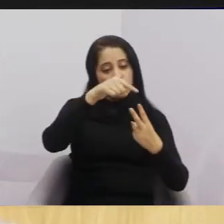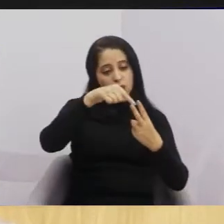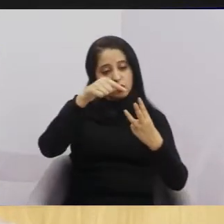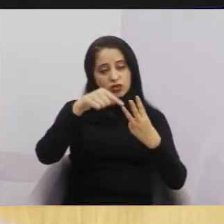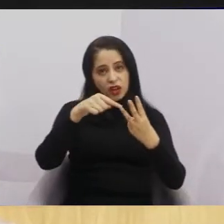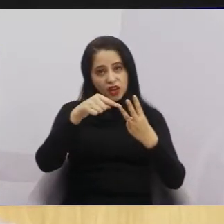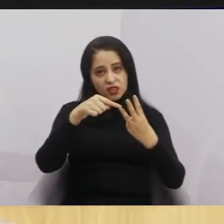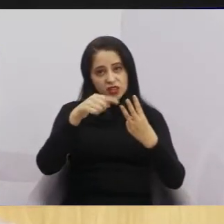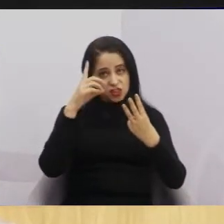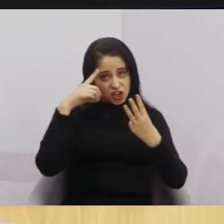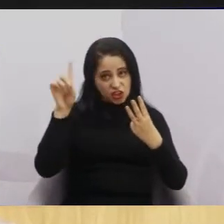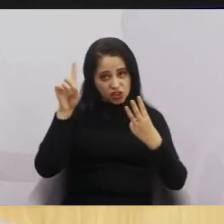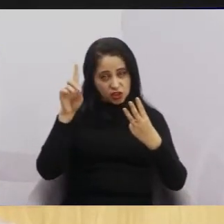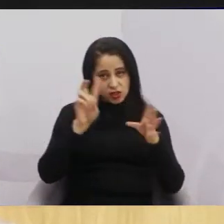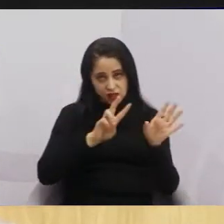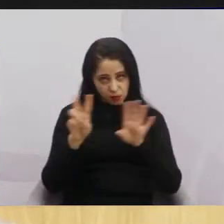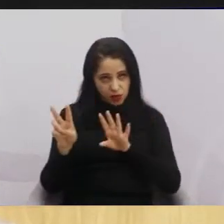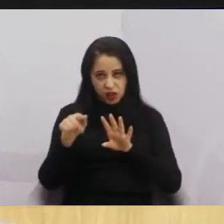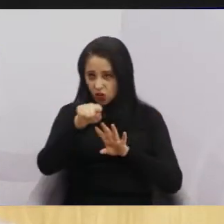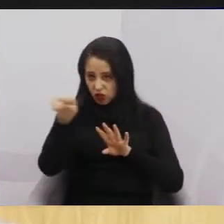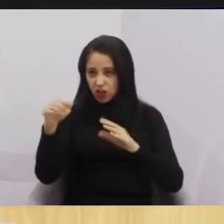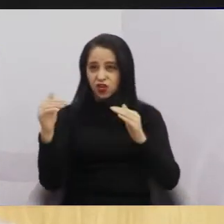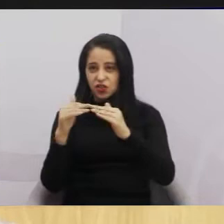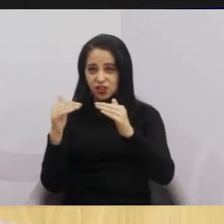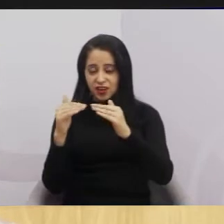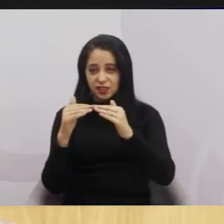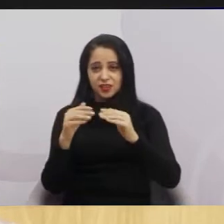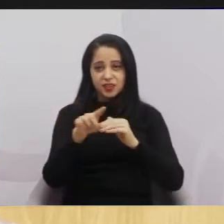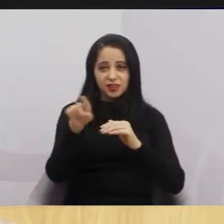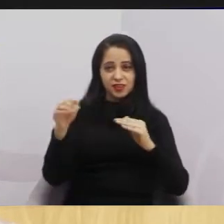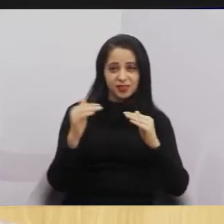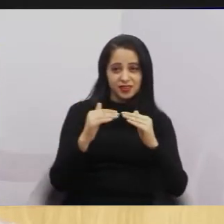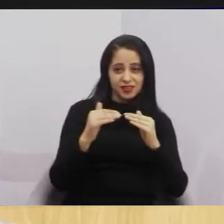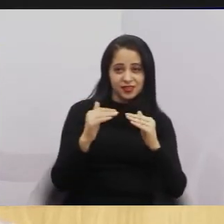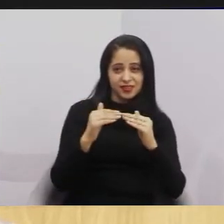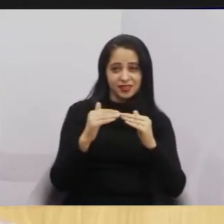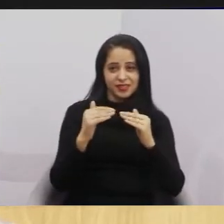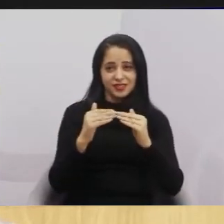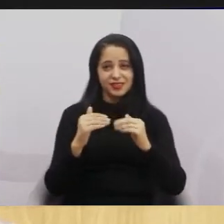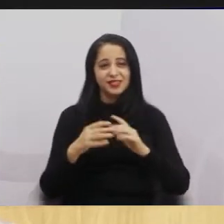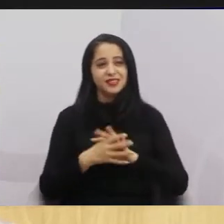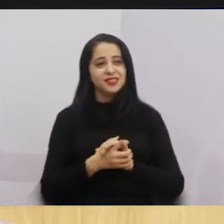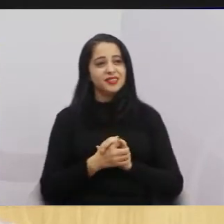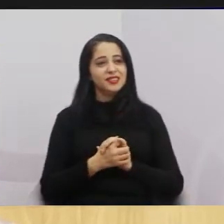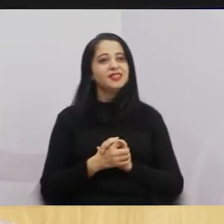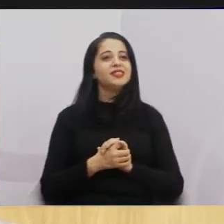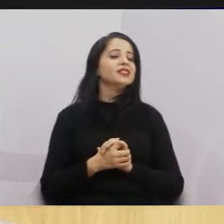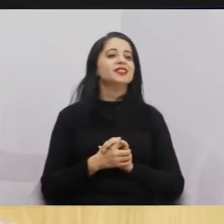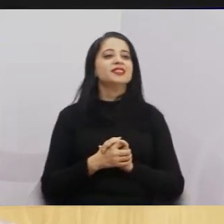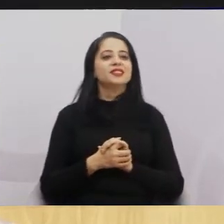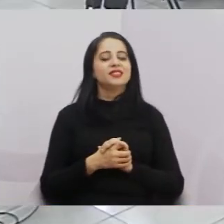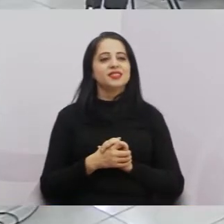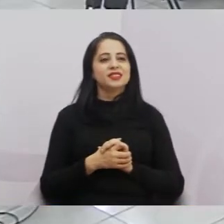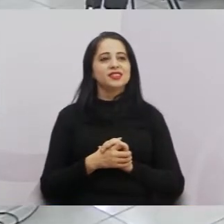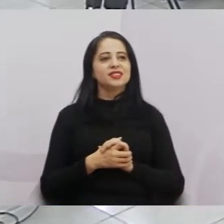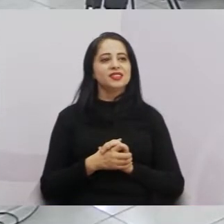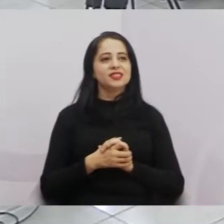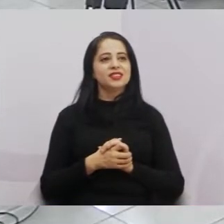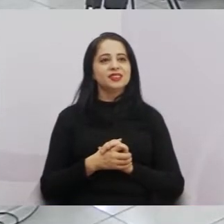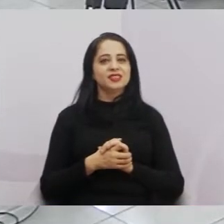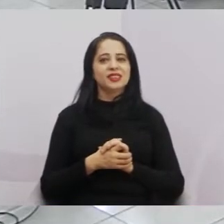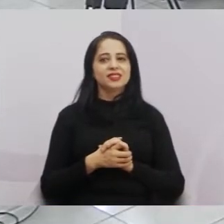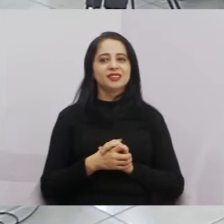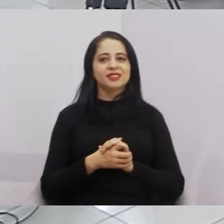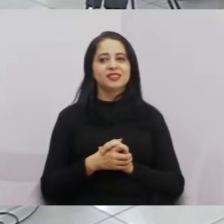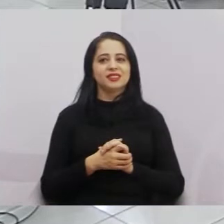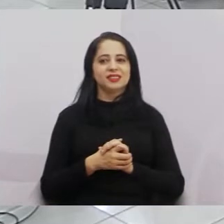vezes, tá? Não sei quem concorda, vamos pôr em votação. Não sei se quer pôr em votação. Pode pôr em votação? Não, mas